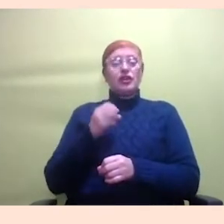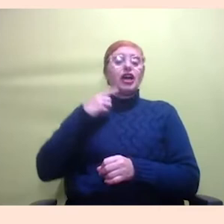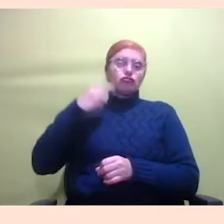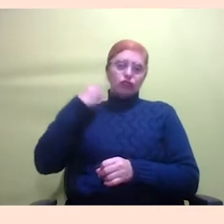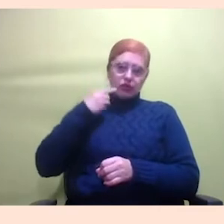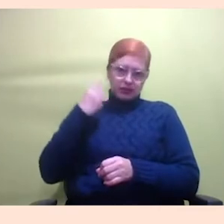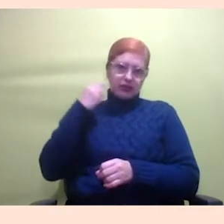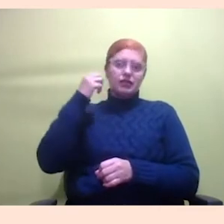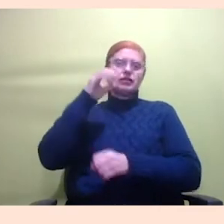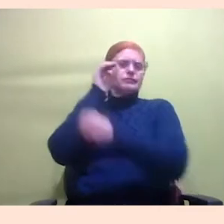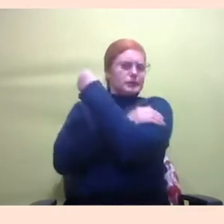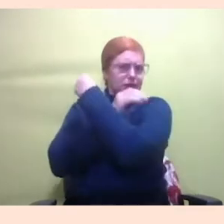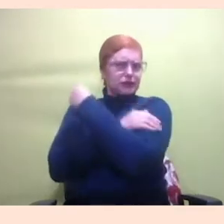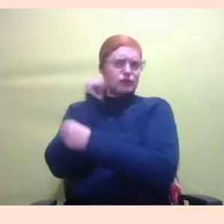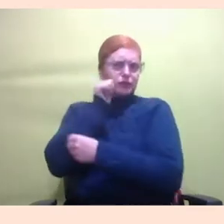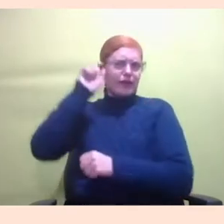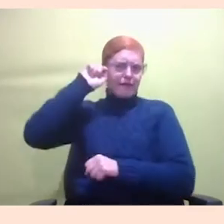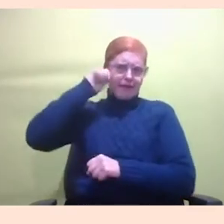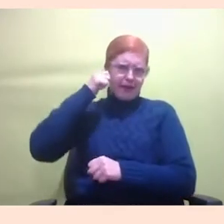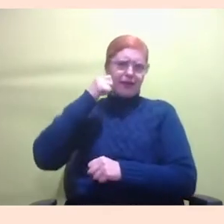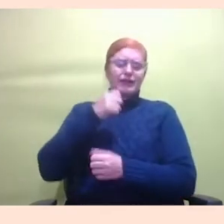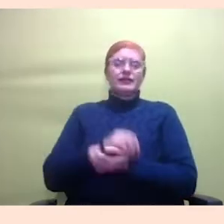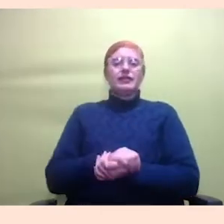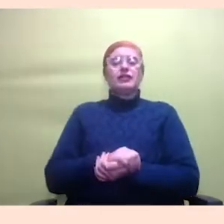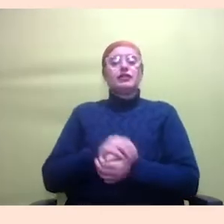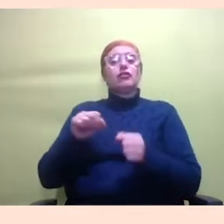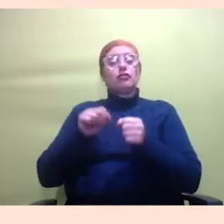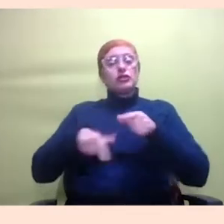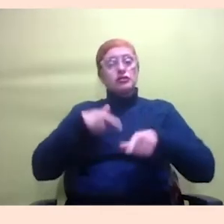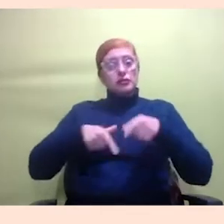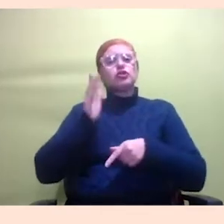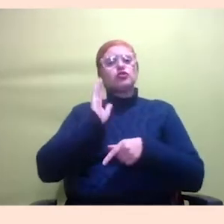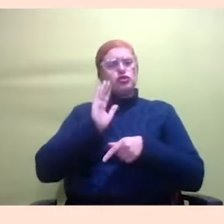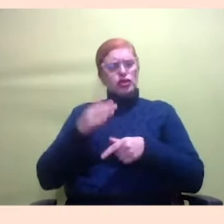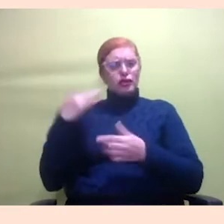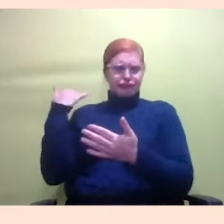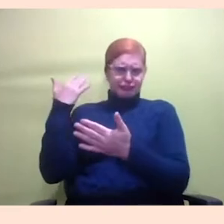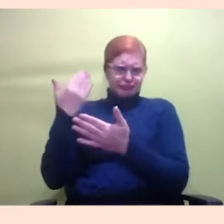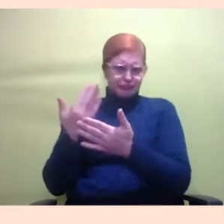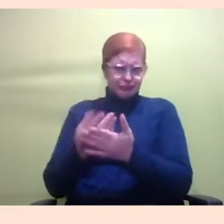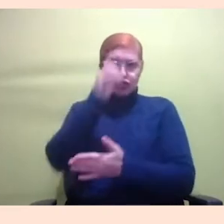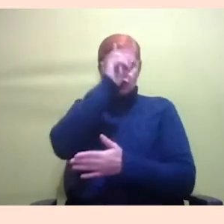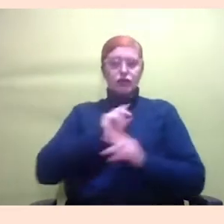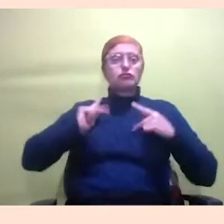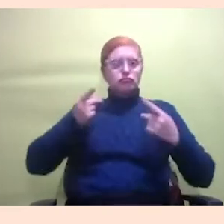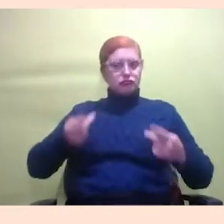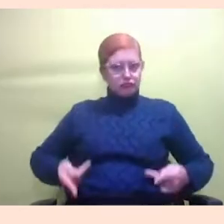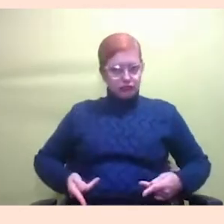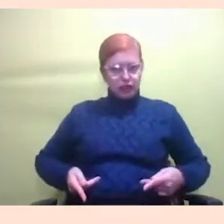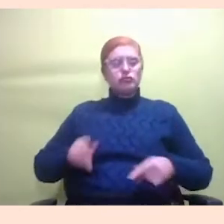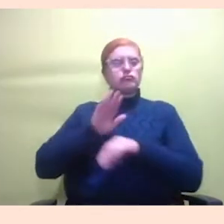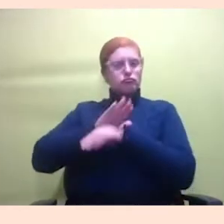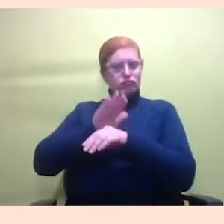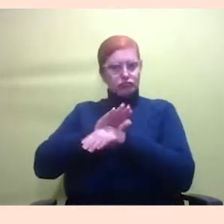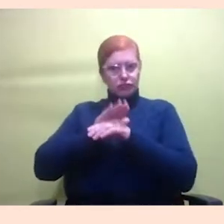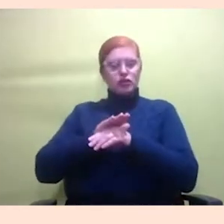eu sou uma mulher negra, enfim, que faço um trabalho já há tempo no ativismo dos direitos humanos na perspectiva jurídica, e há quatro